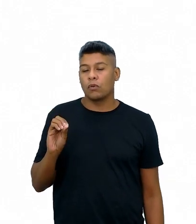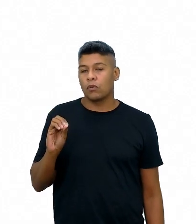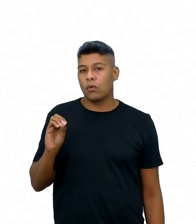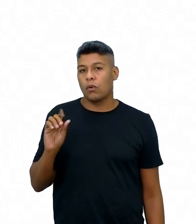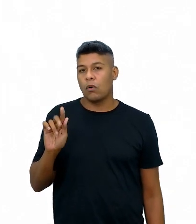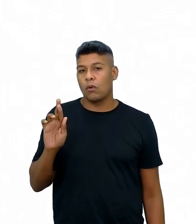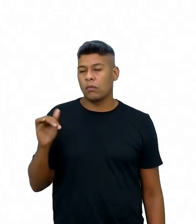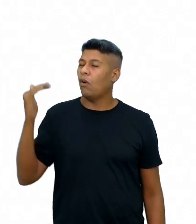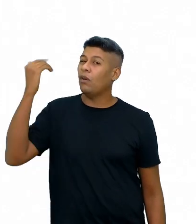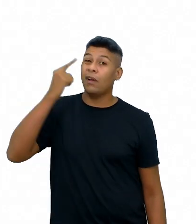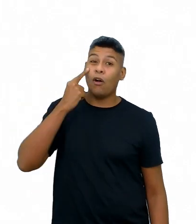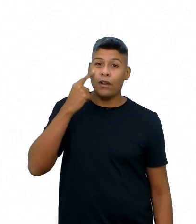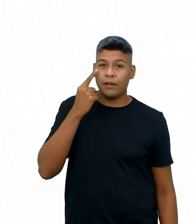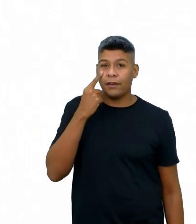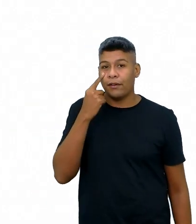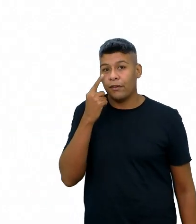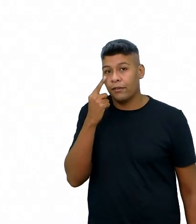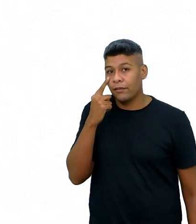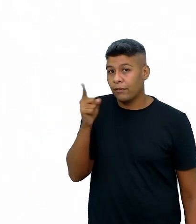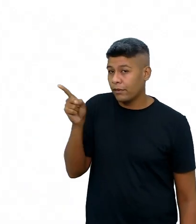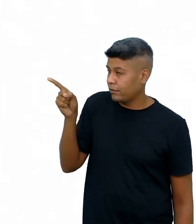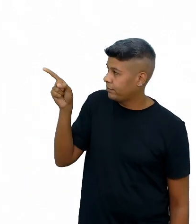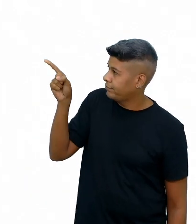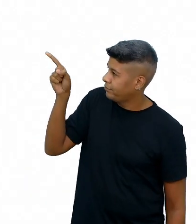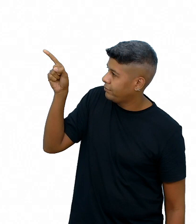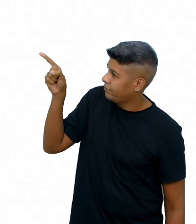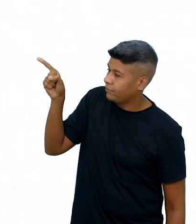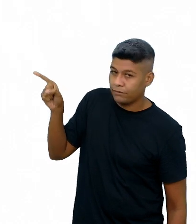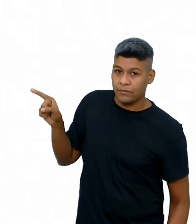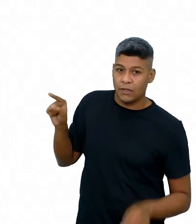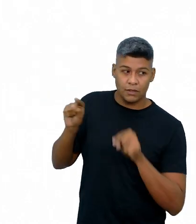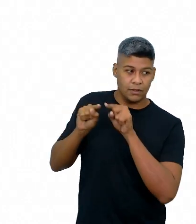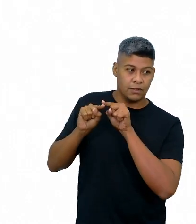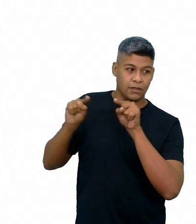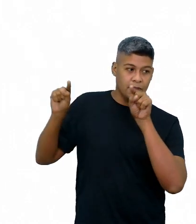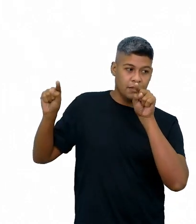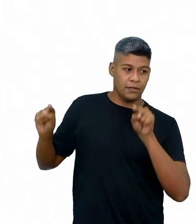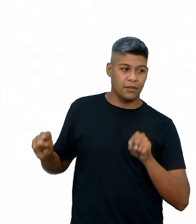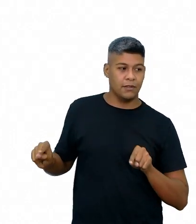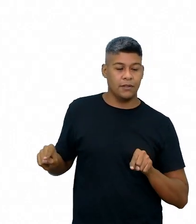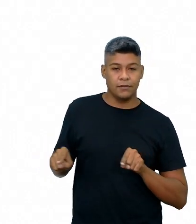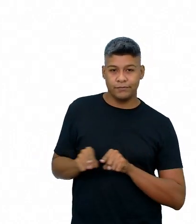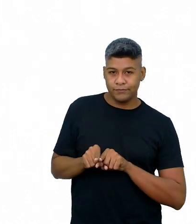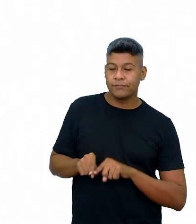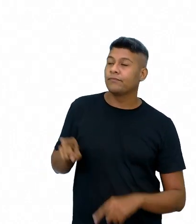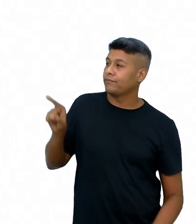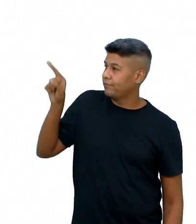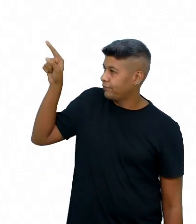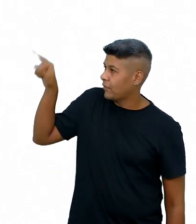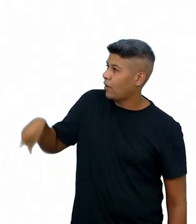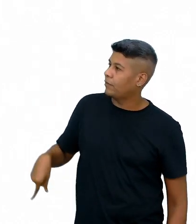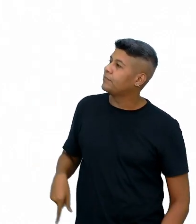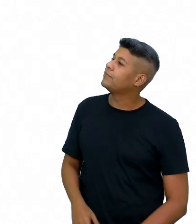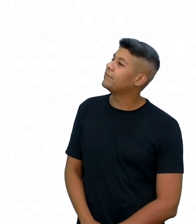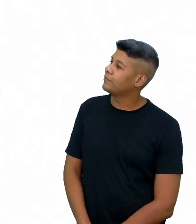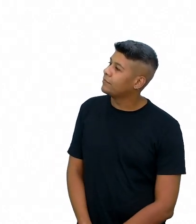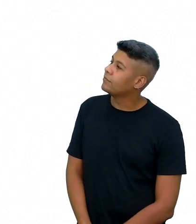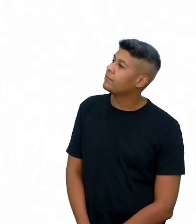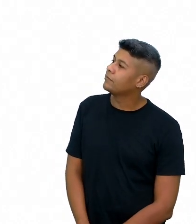morfocintase, a sintase, a semântica, a variação linguística e os elementos